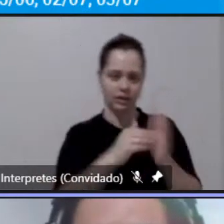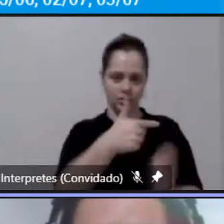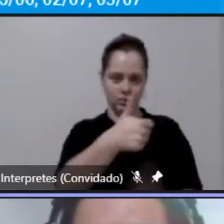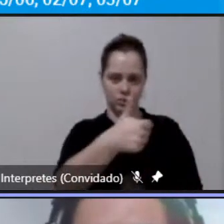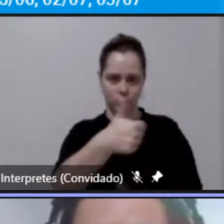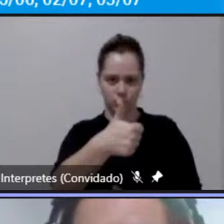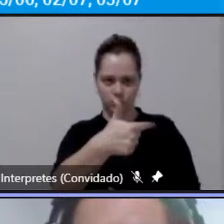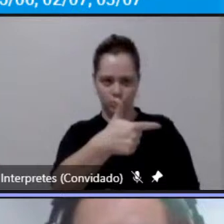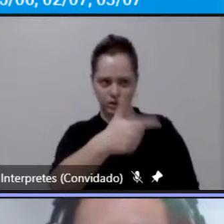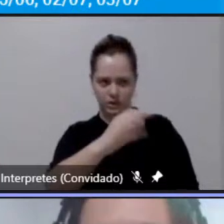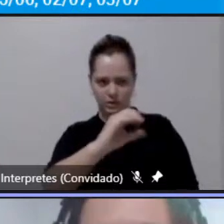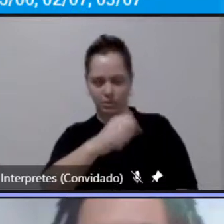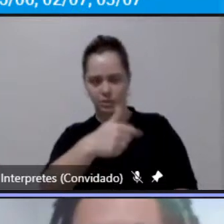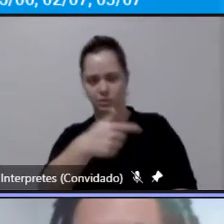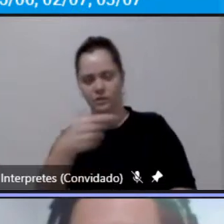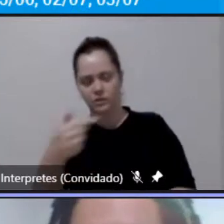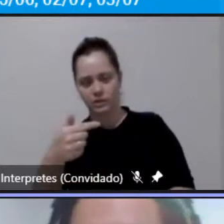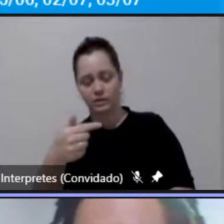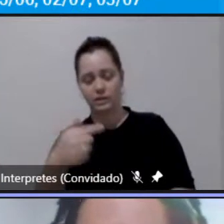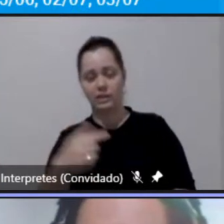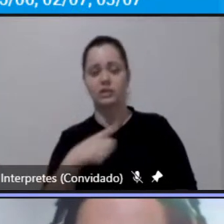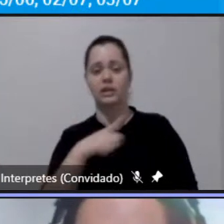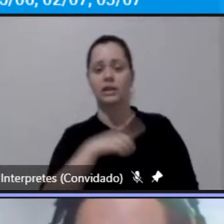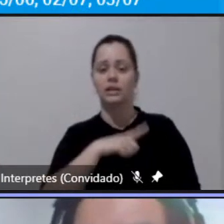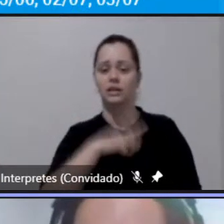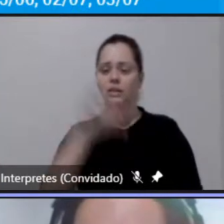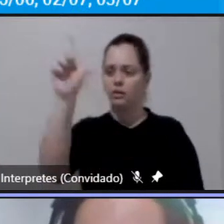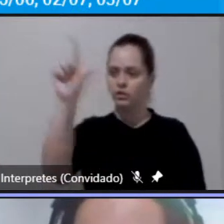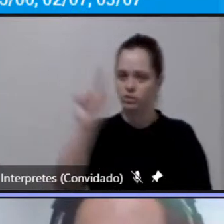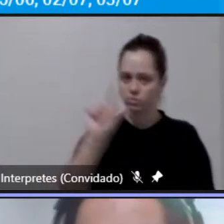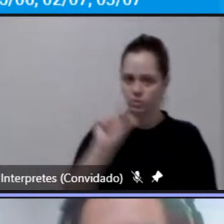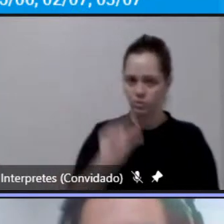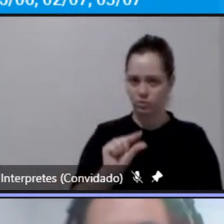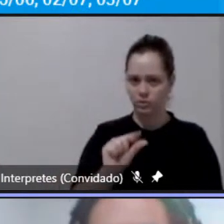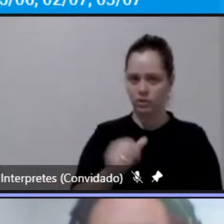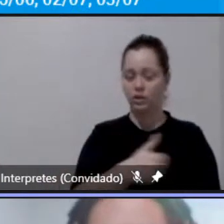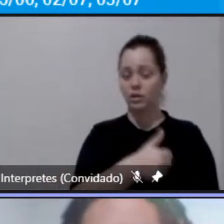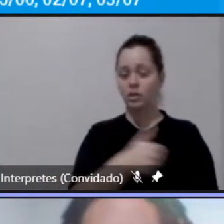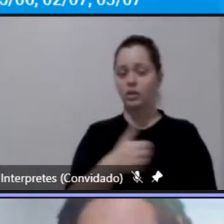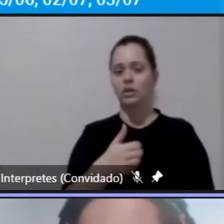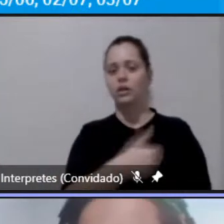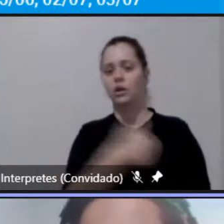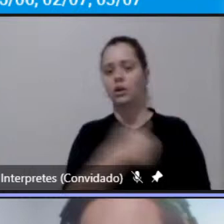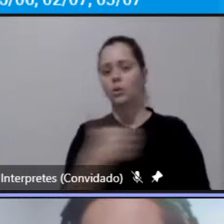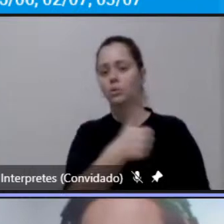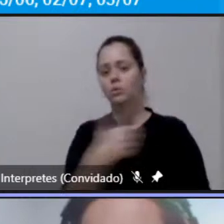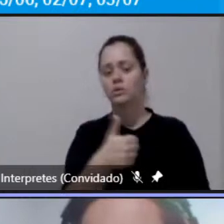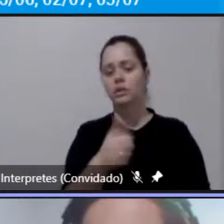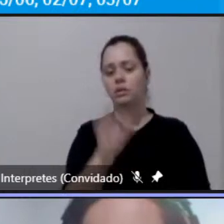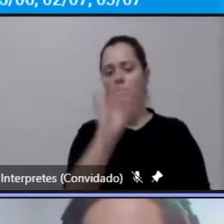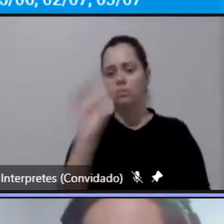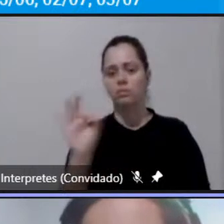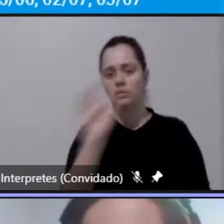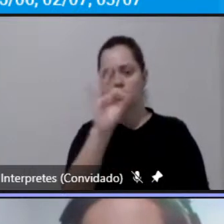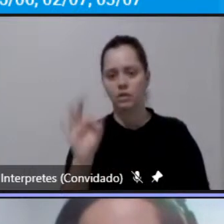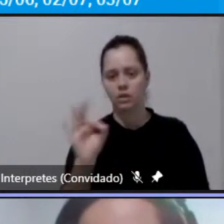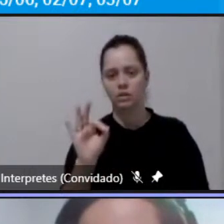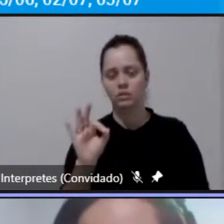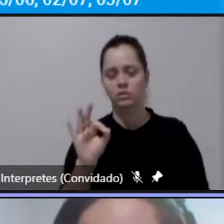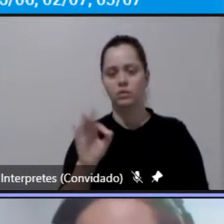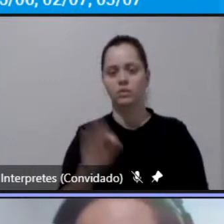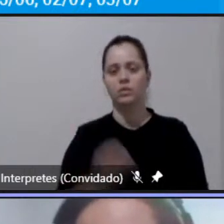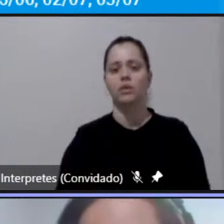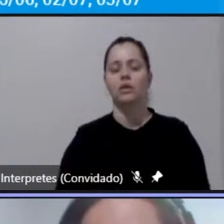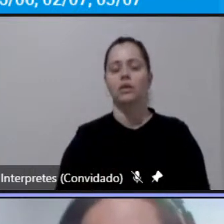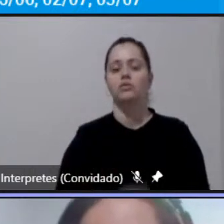que houve uma redução de 10% na demanda de 11% na demanda entre os anos de 2016 e